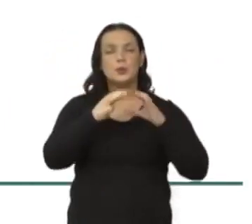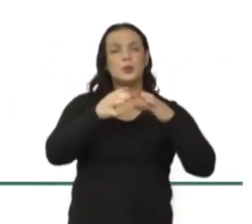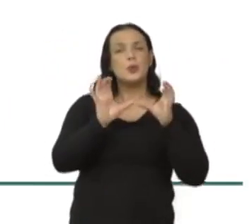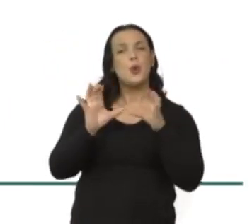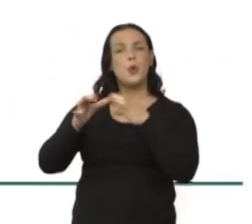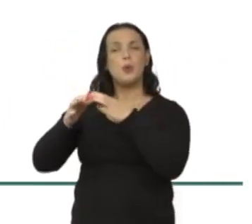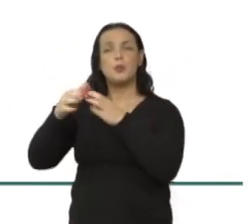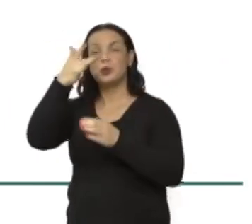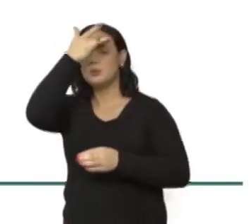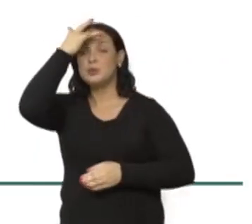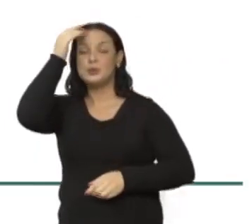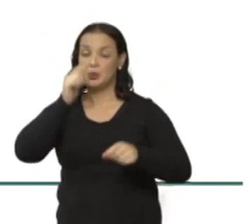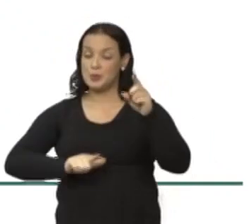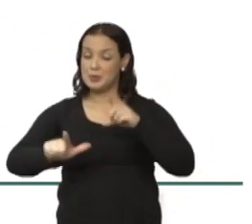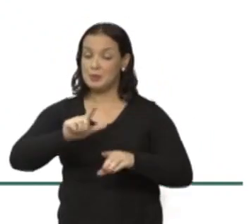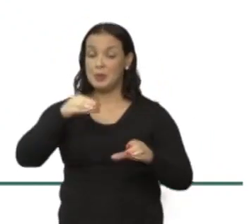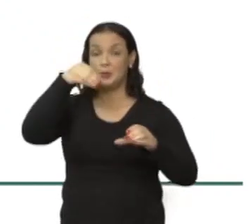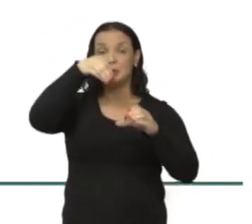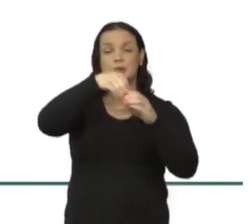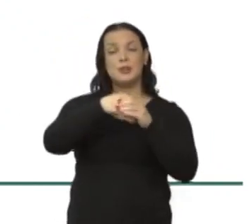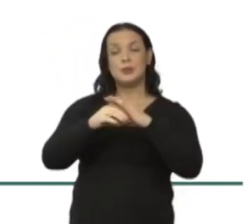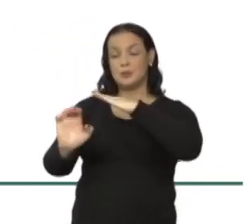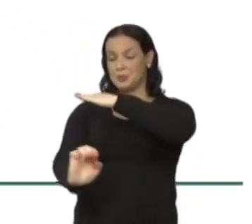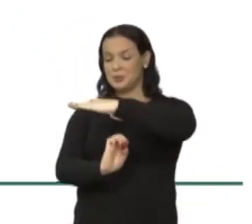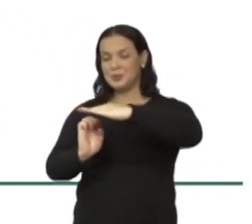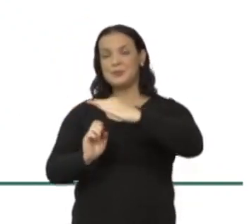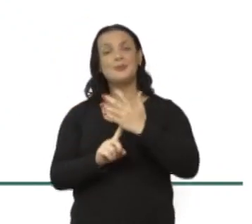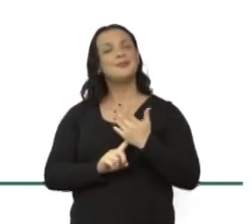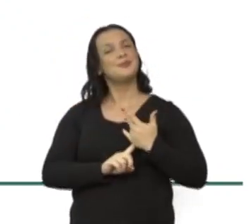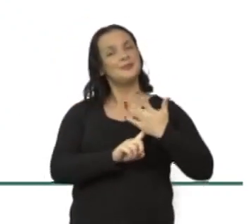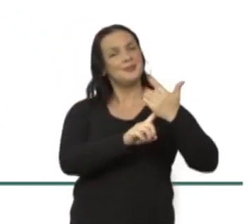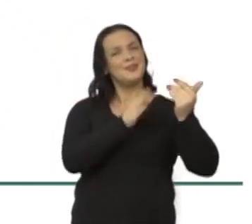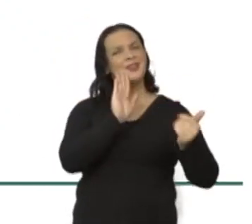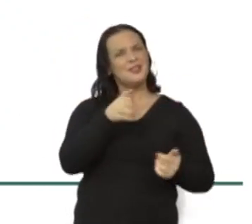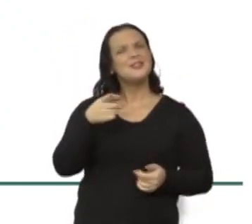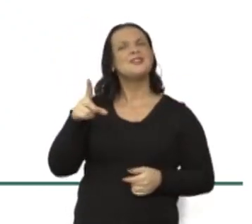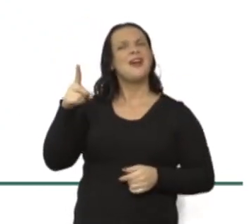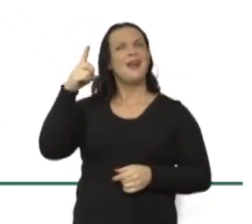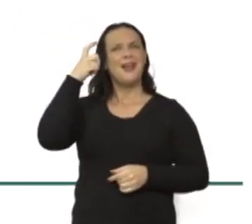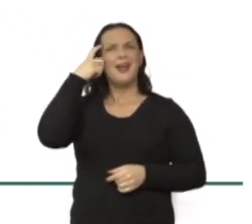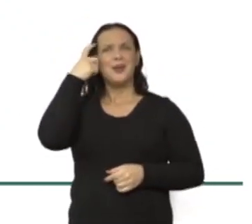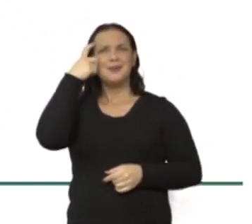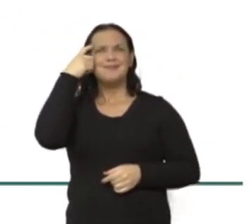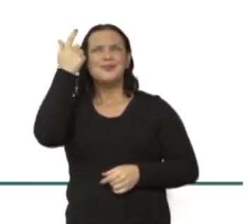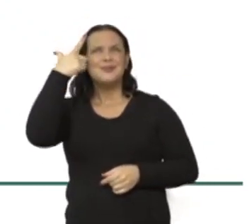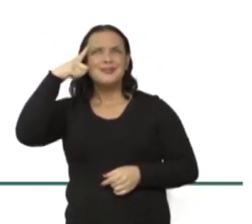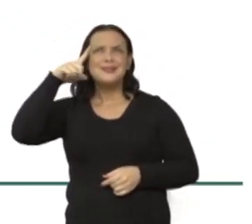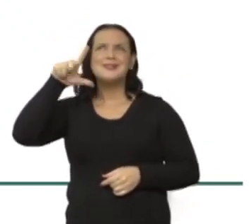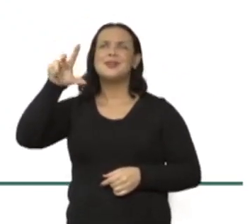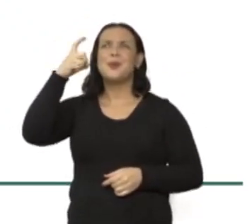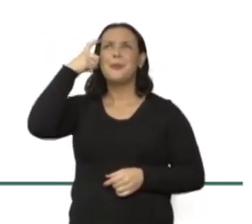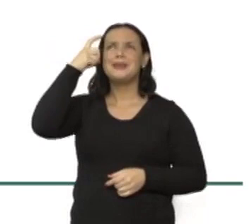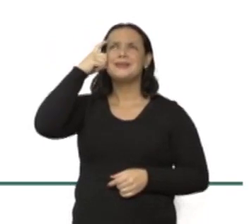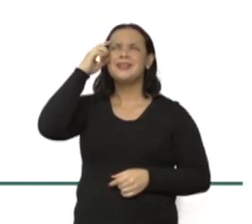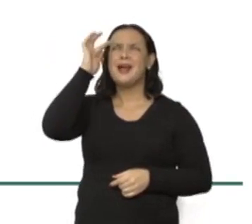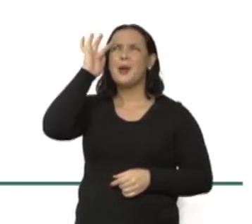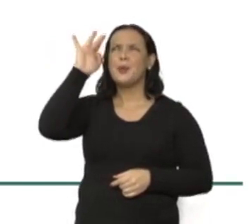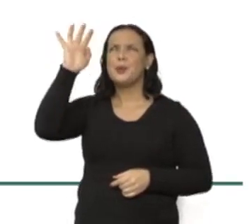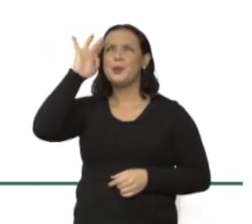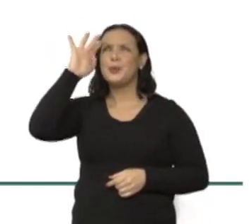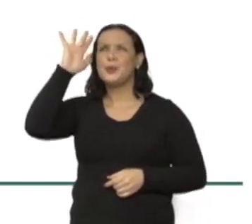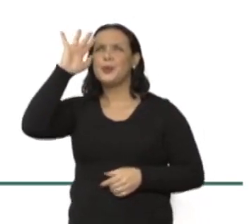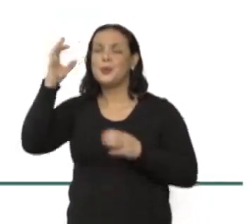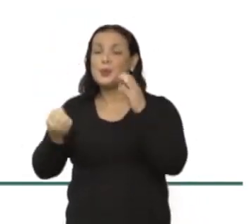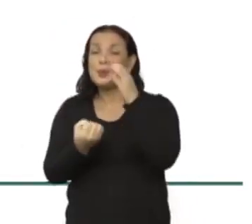trabalhando dentro de uma empresa de tecnologia. A gente já tem um imaginário, né, exatamente que é construído por esses